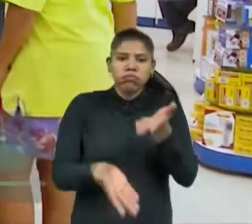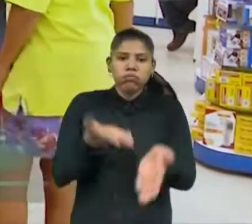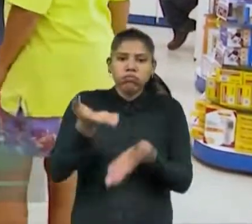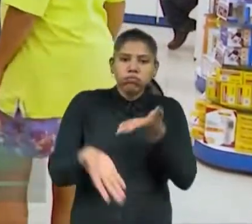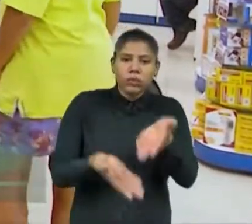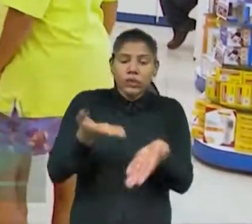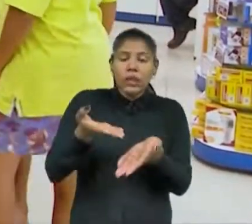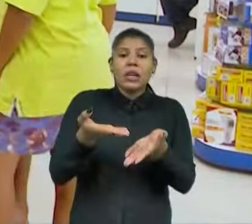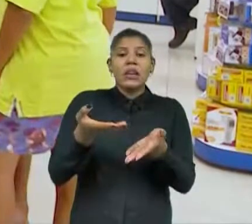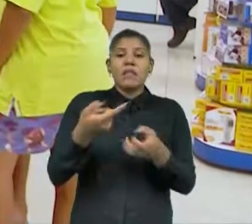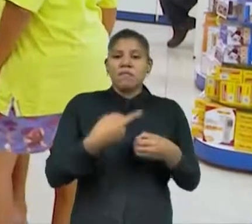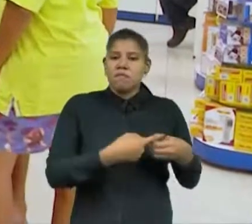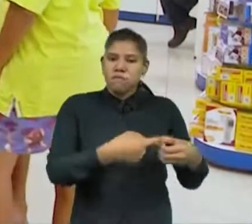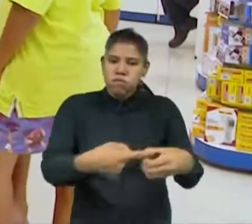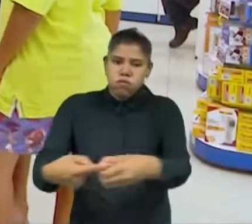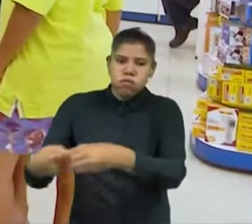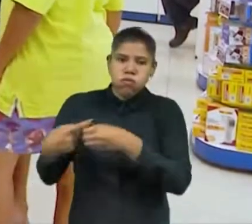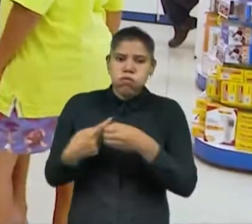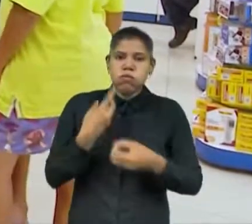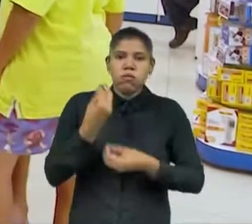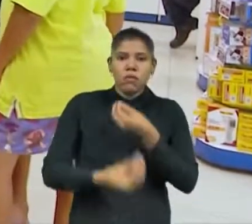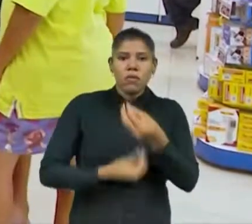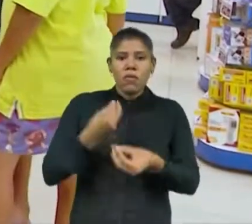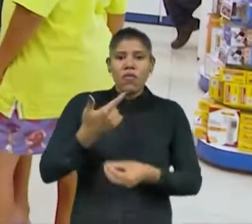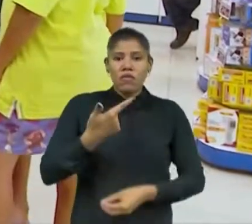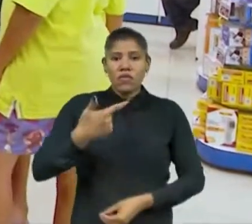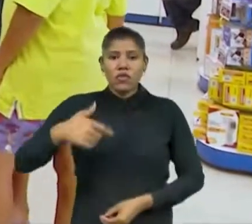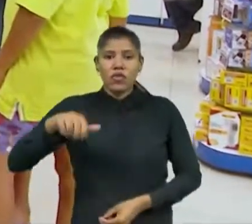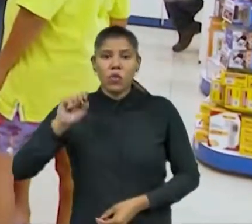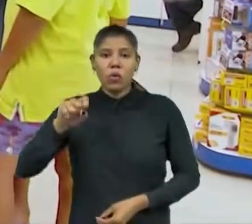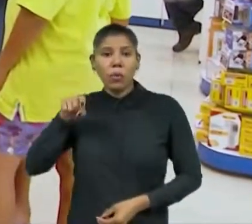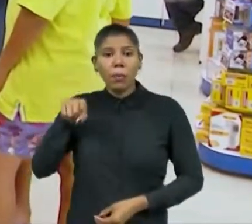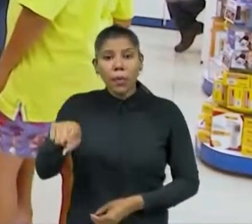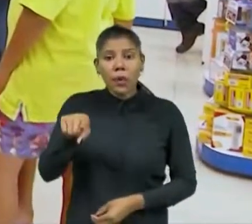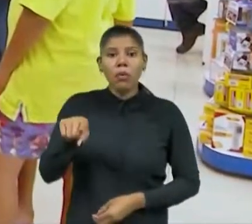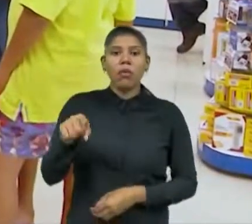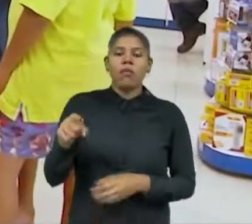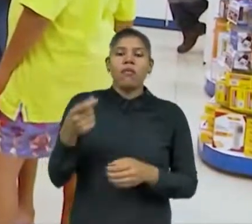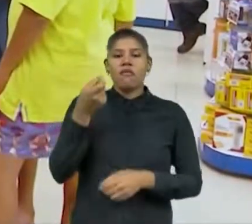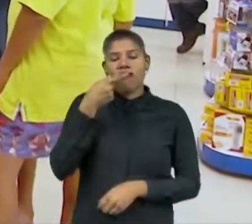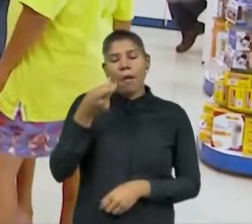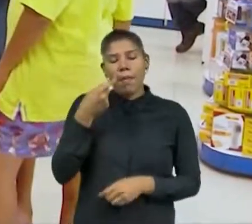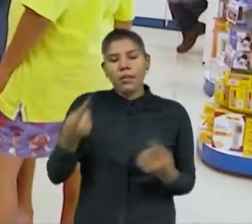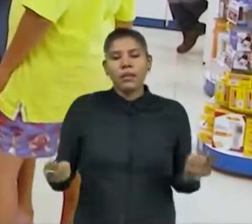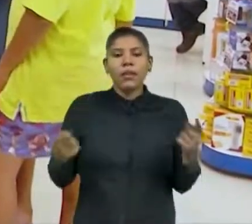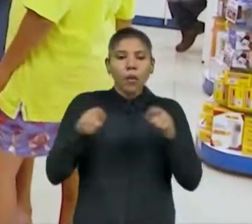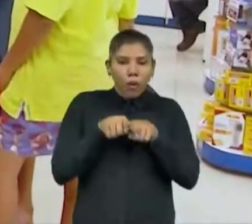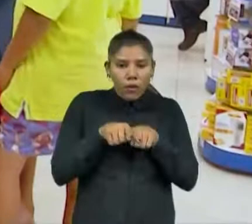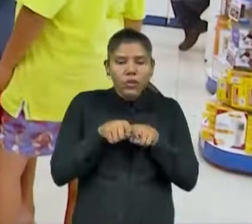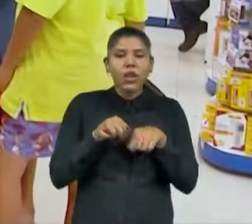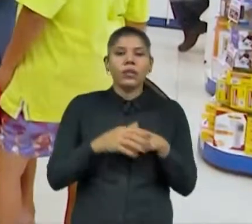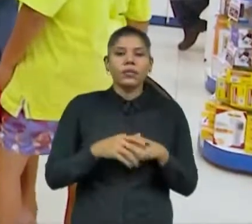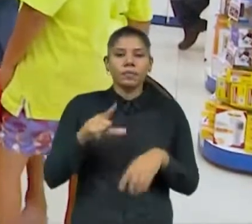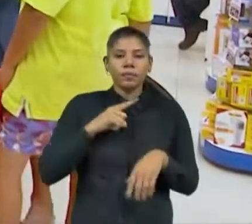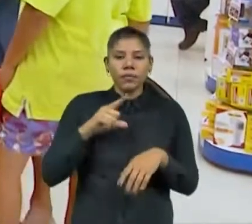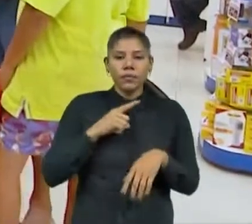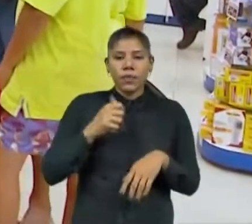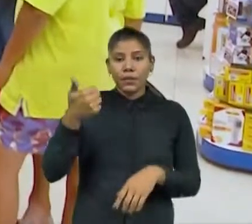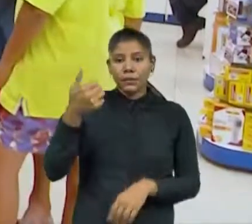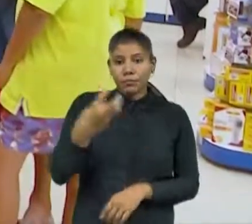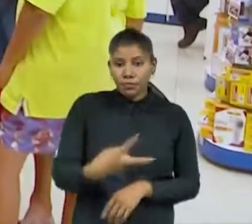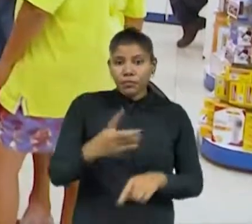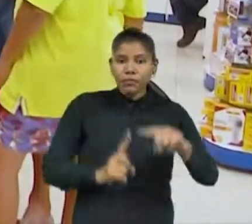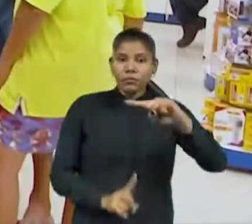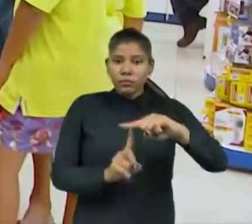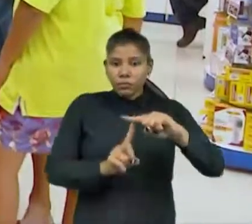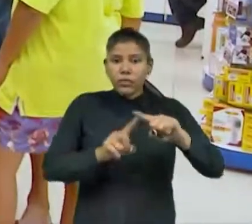municípios por meio de cerca de 28 mil farmácias conveniadas. O programa disponibiliza 13 tipos diferentes